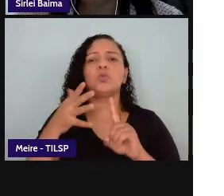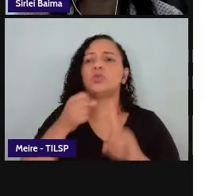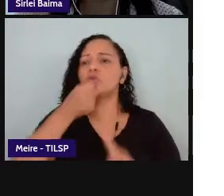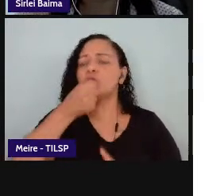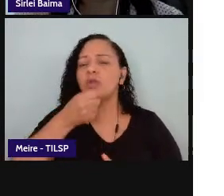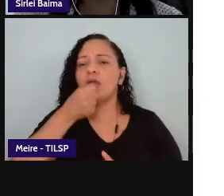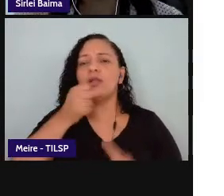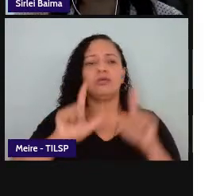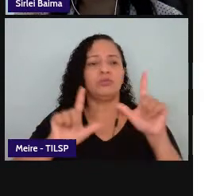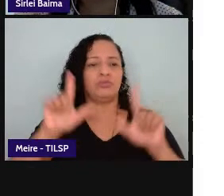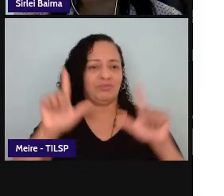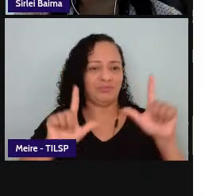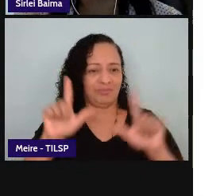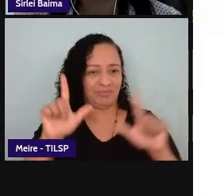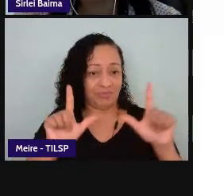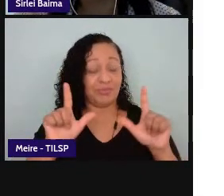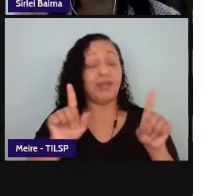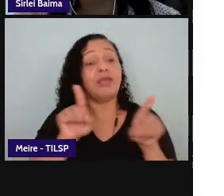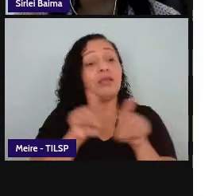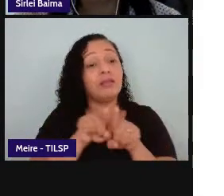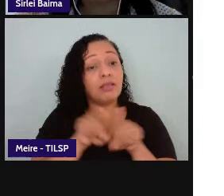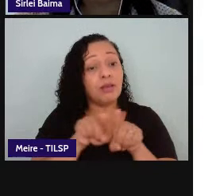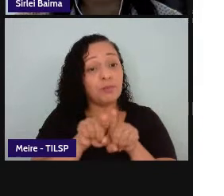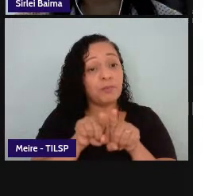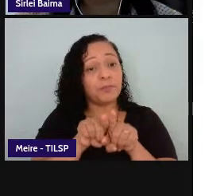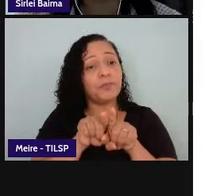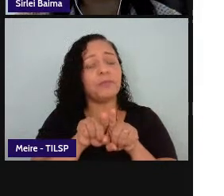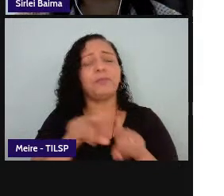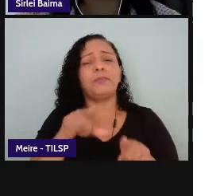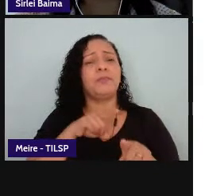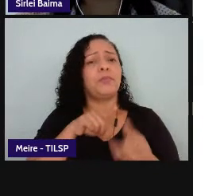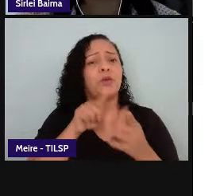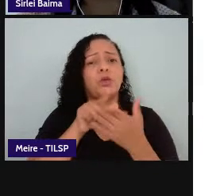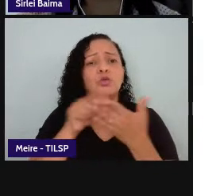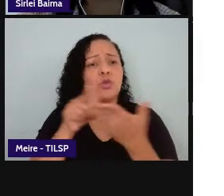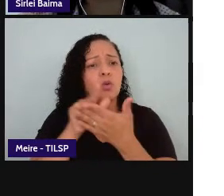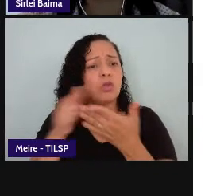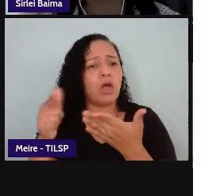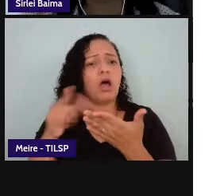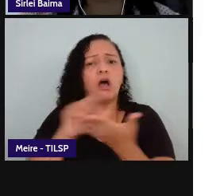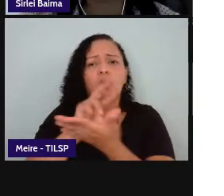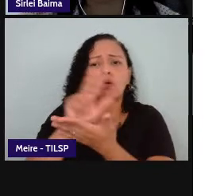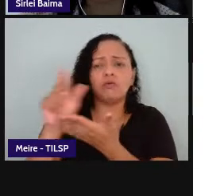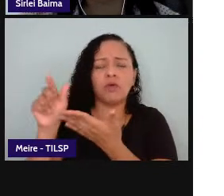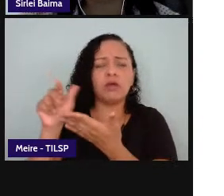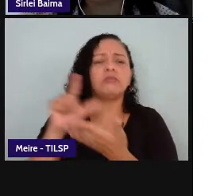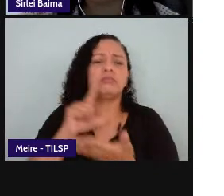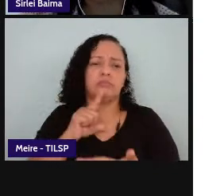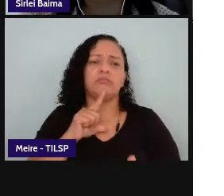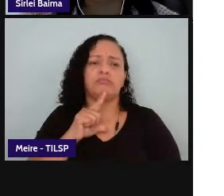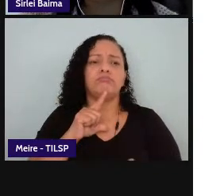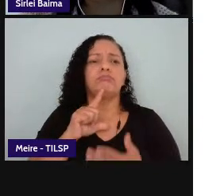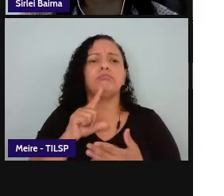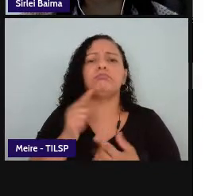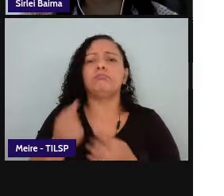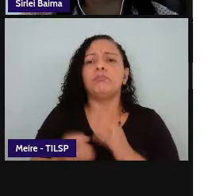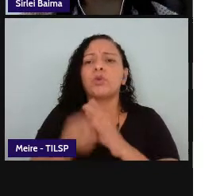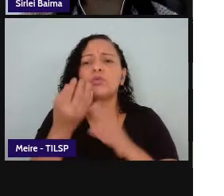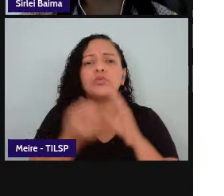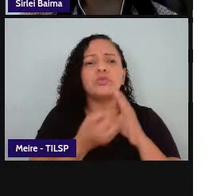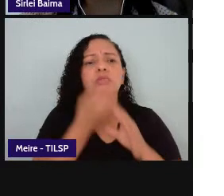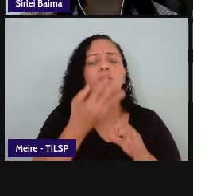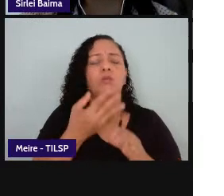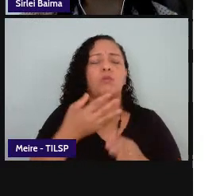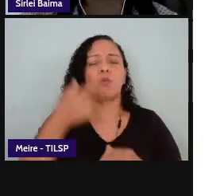e pelo discurso publicitário então esse campo ele vai permitir a construção de uma consciência crítica e seletiva em relação a produção e